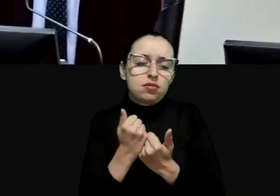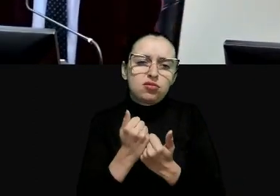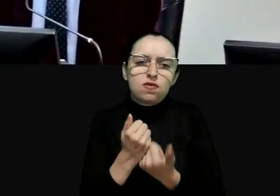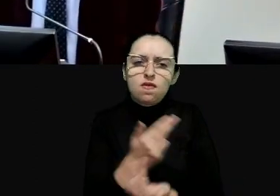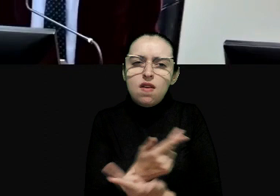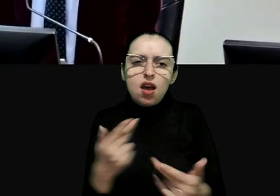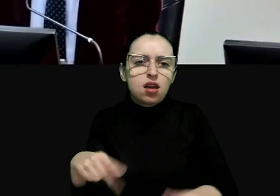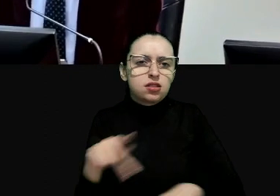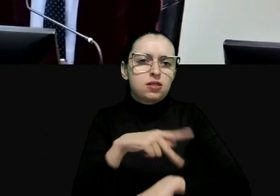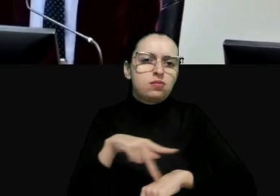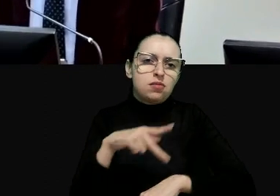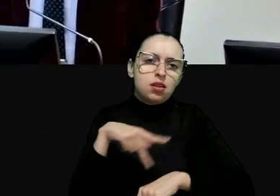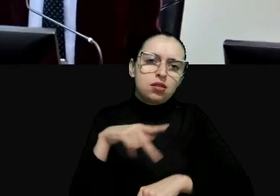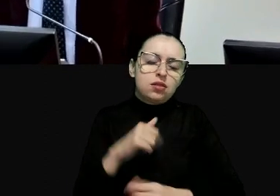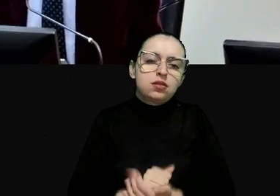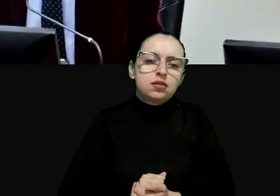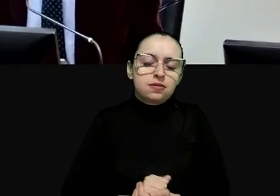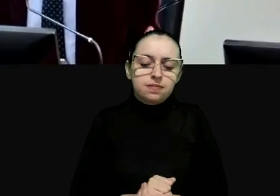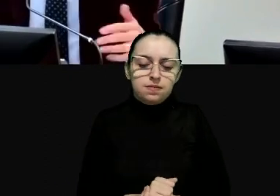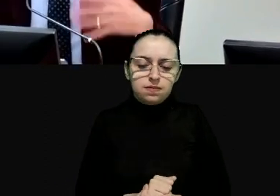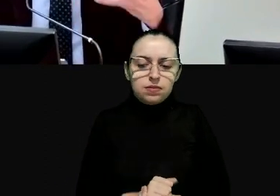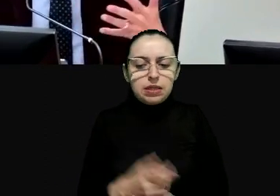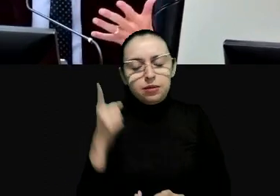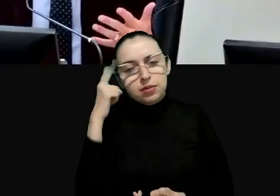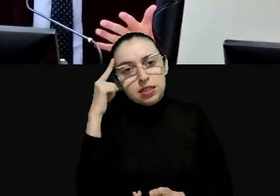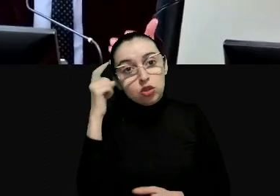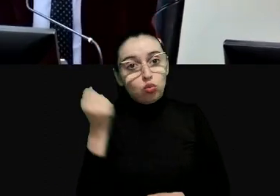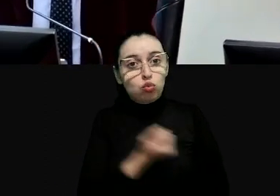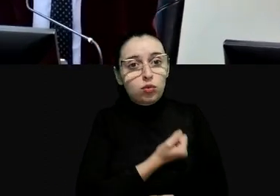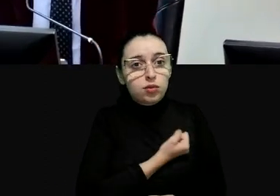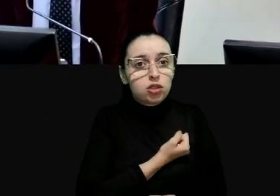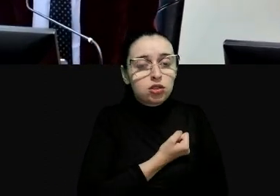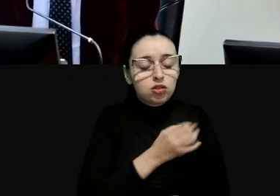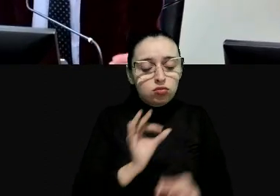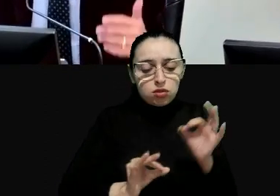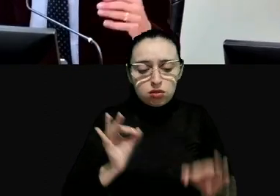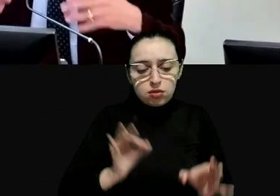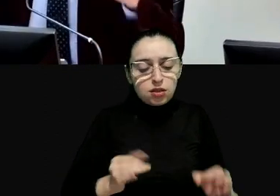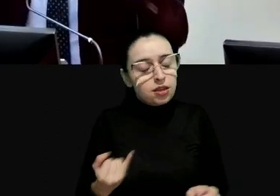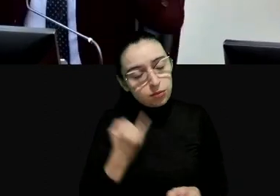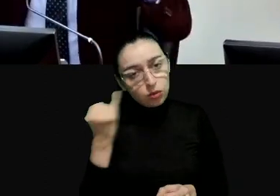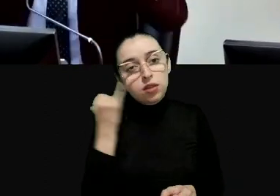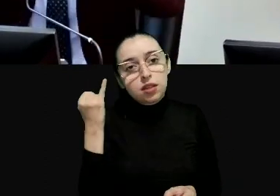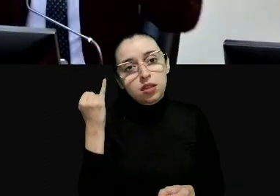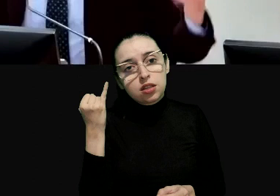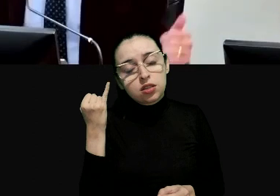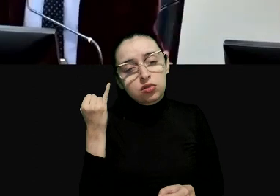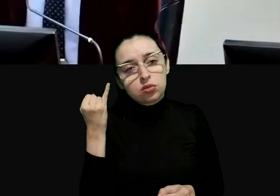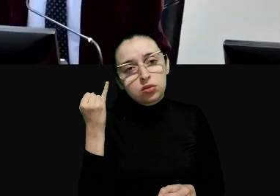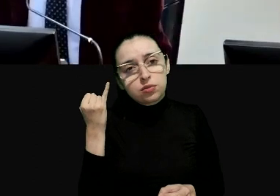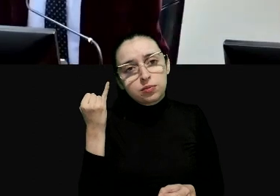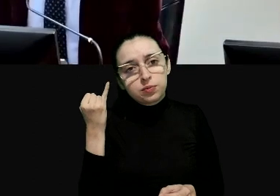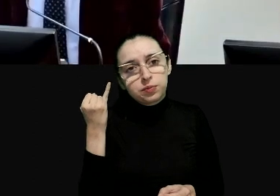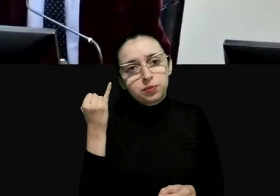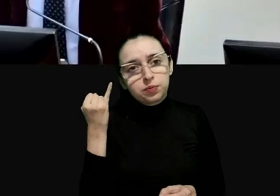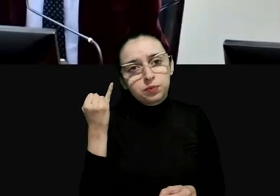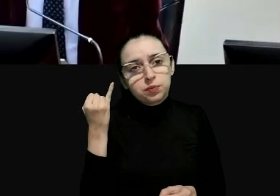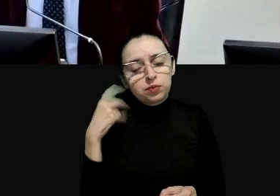este processo e empiezan com um número de decisões muito importantes e vocês todos